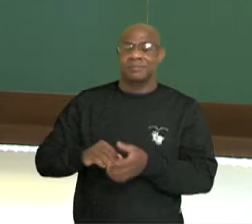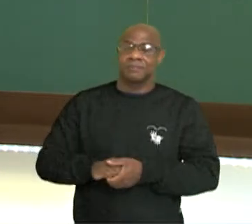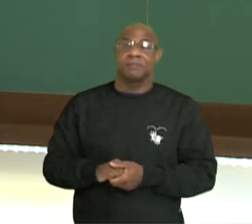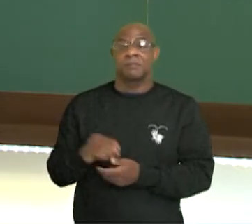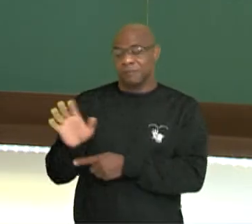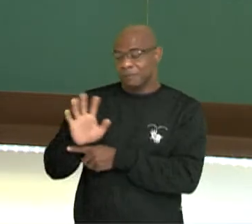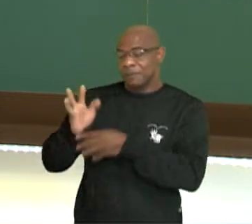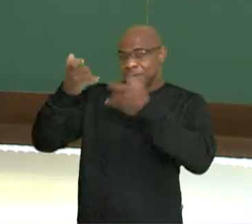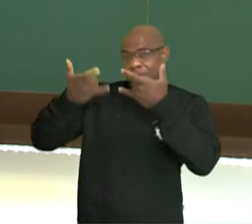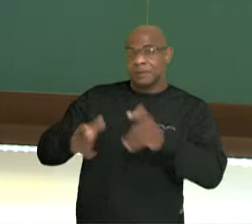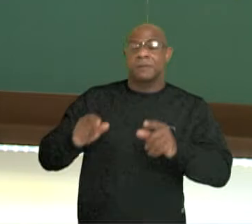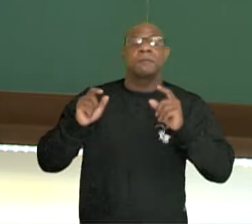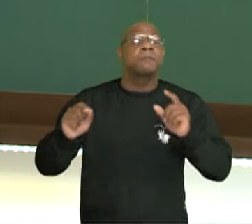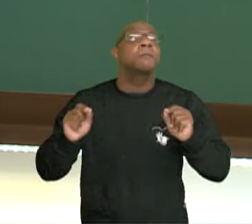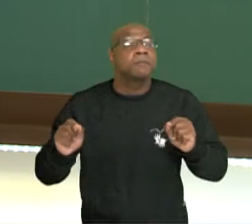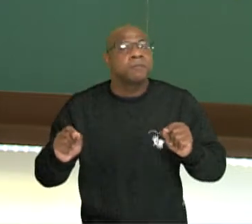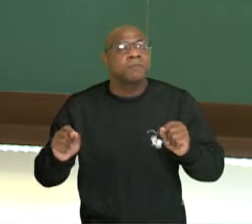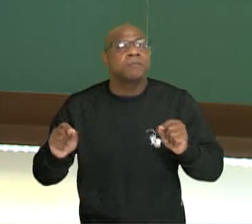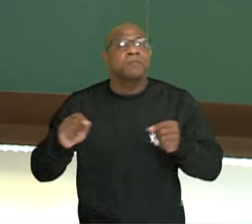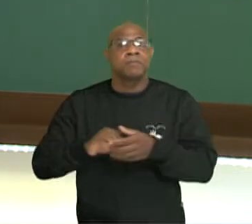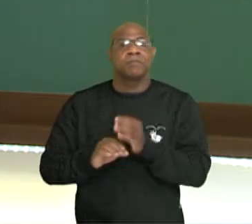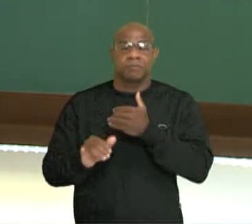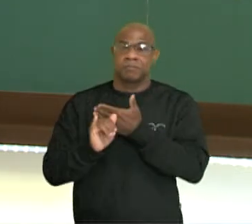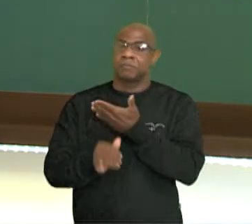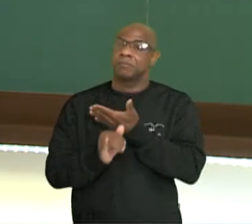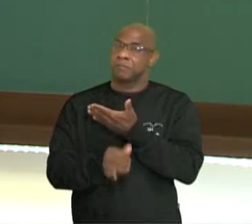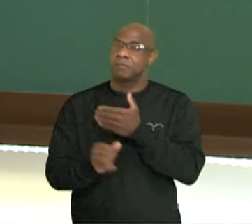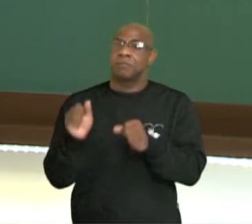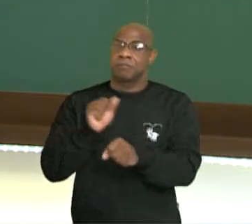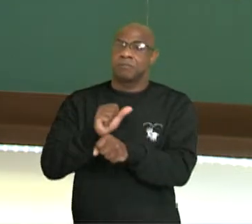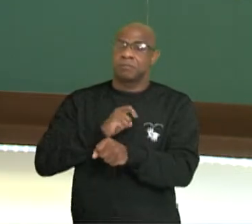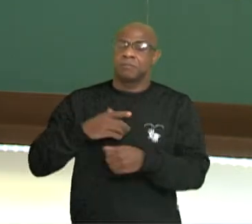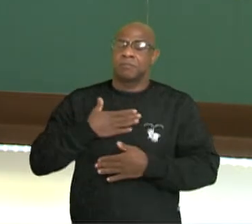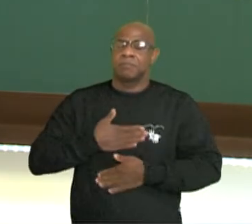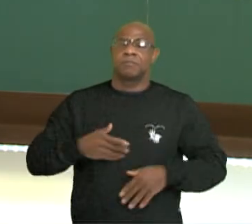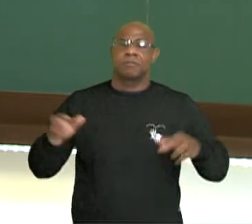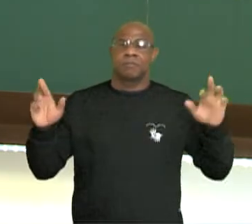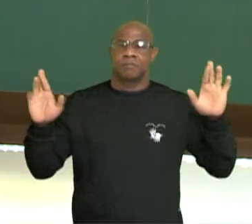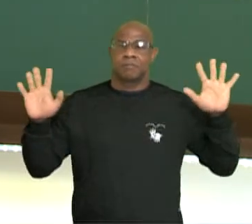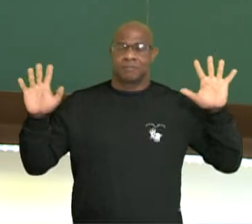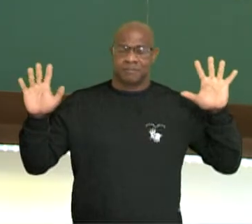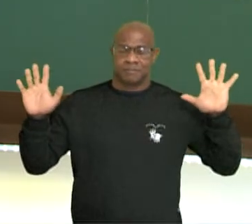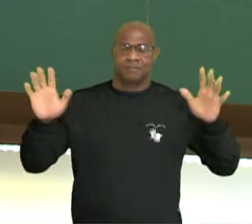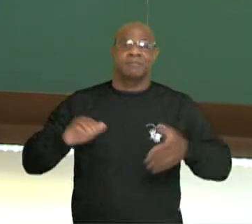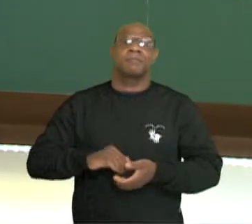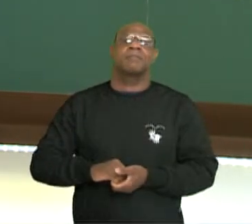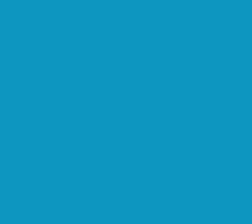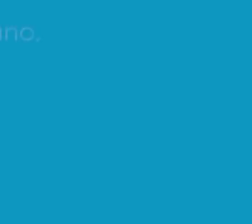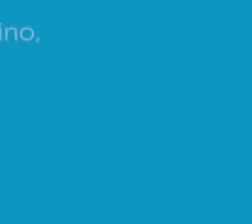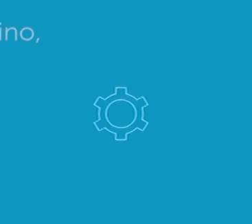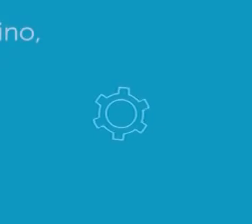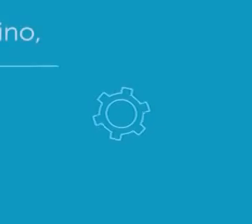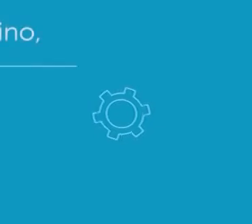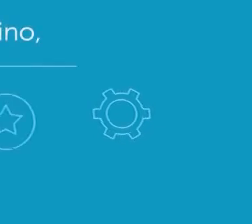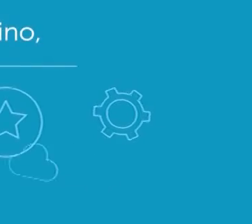Nesse vídeo, nós falamos sobre crônica. Espero que você tenha gostado e até breve.